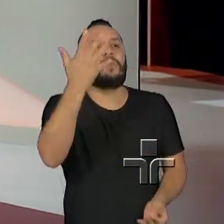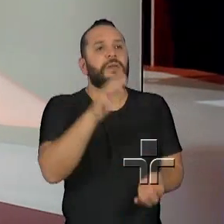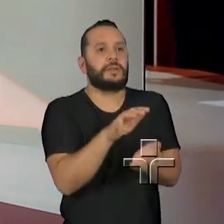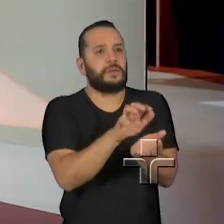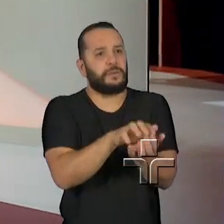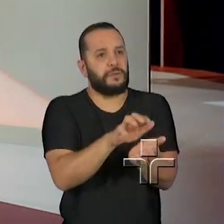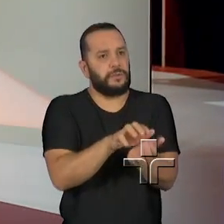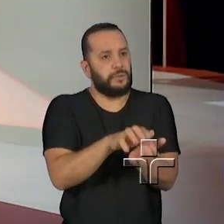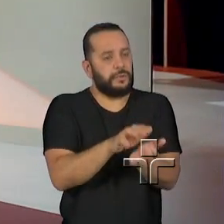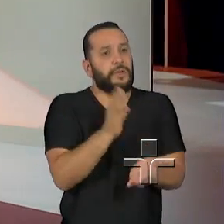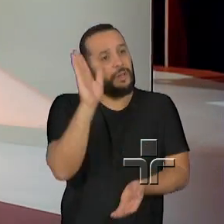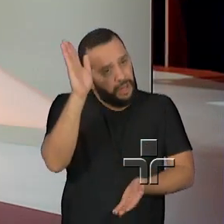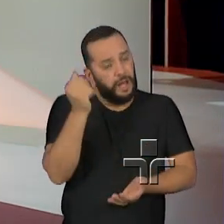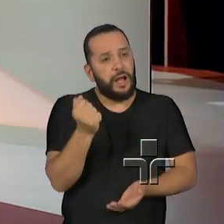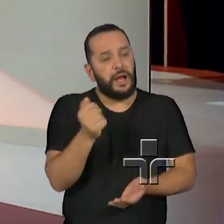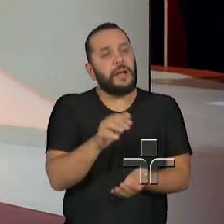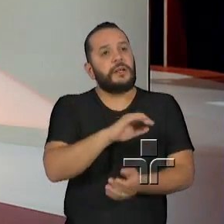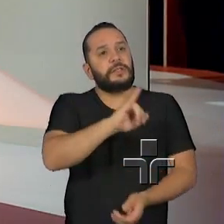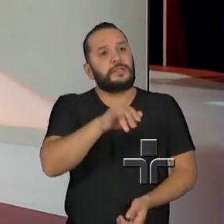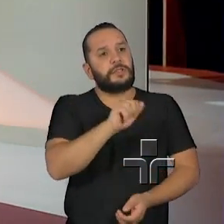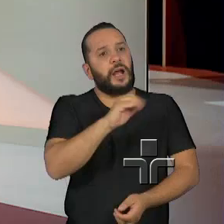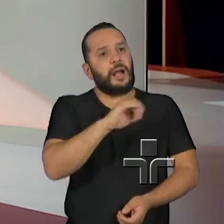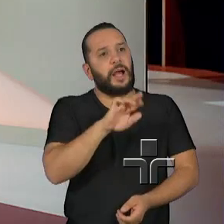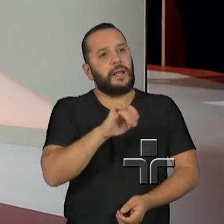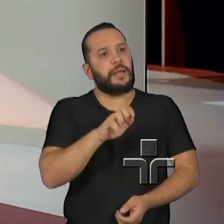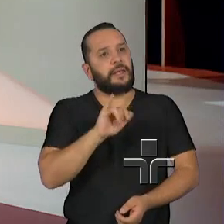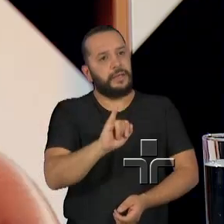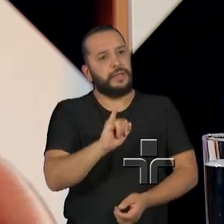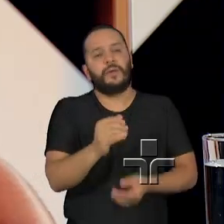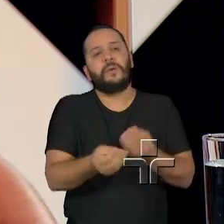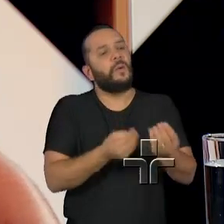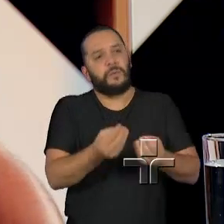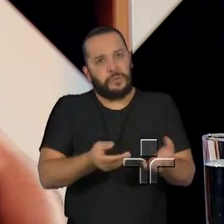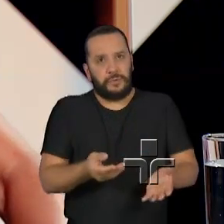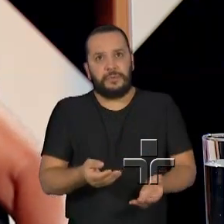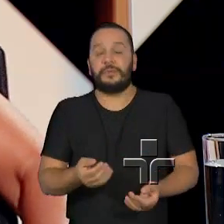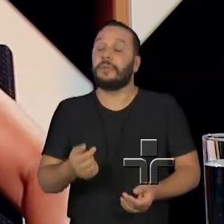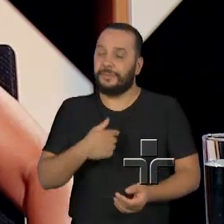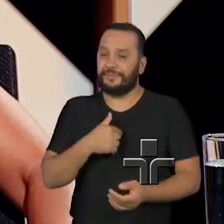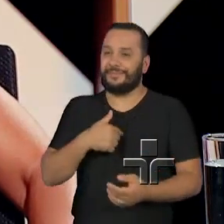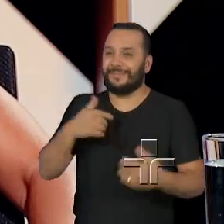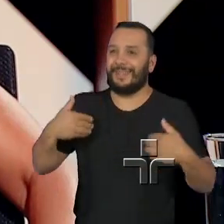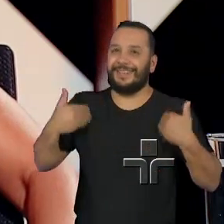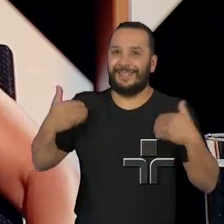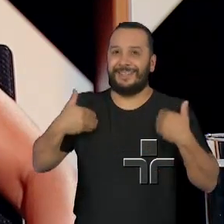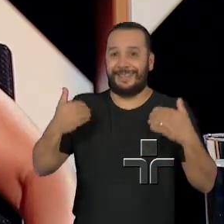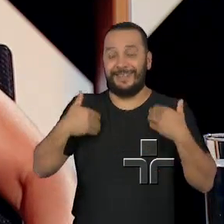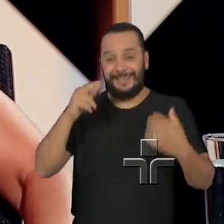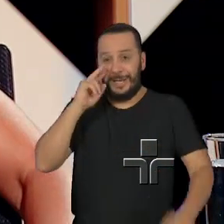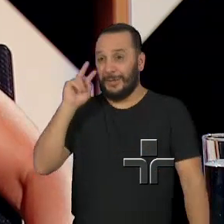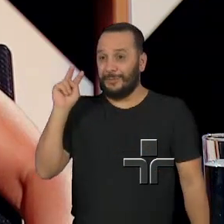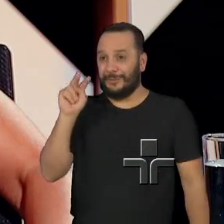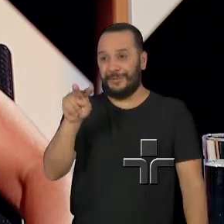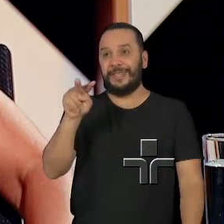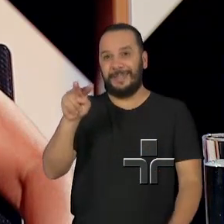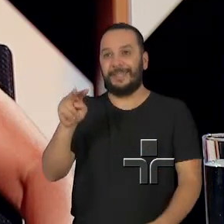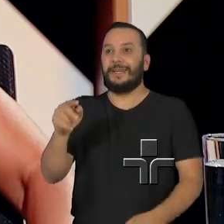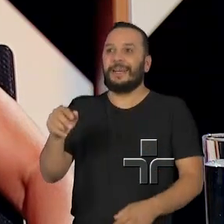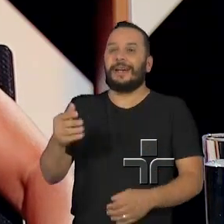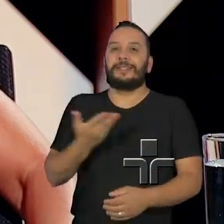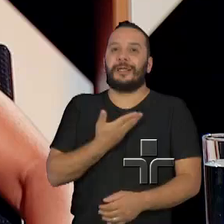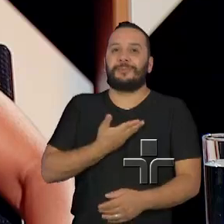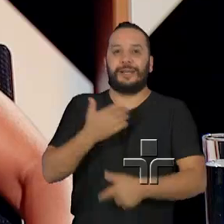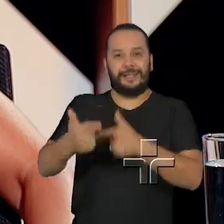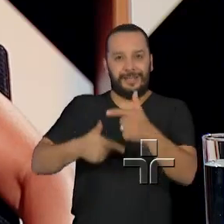que pé que está? Como é que está hoje lá esse envolvimento todo? É com muita alegria que eu falo isso, até olhando para essas parceiras de trabalho